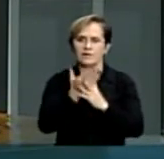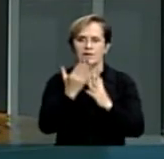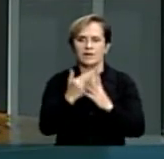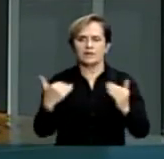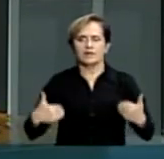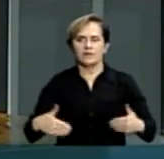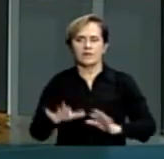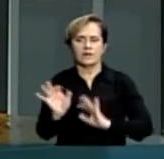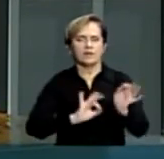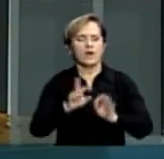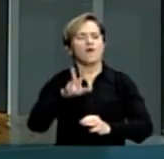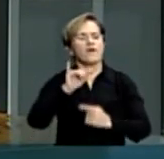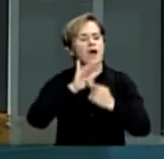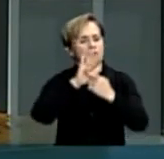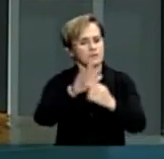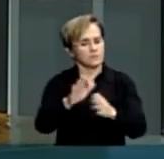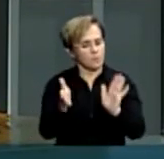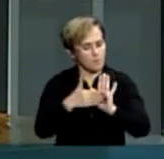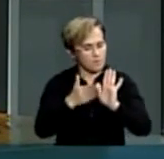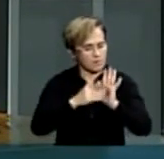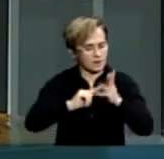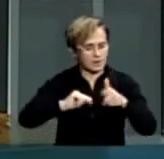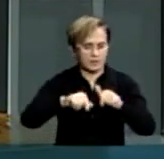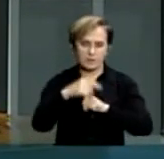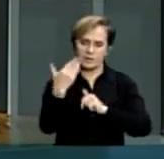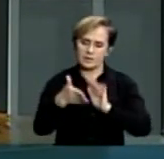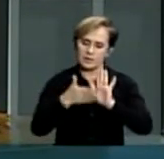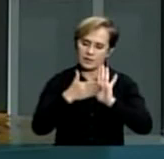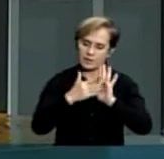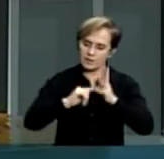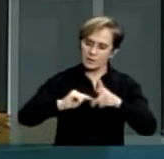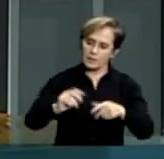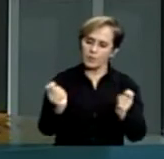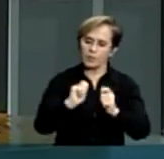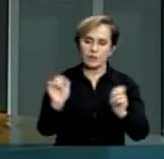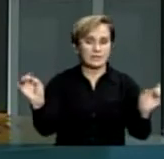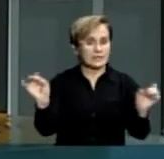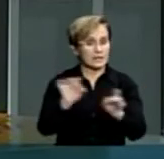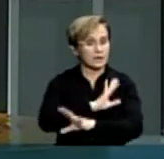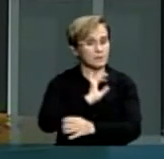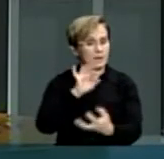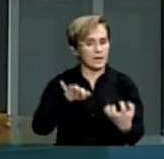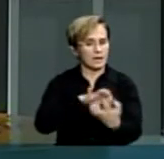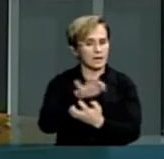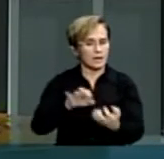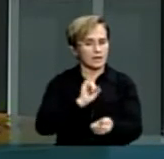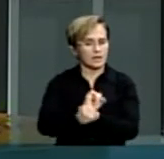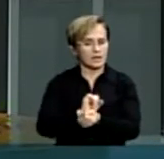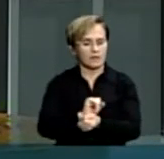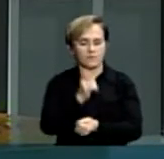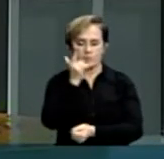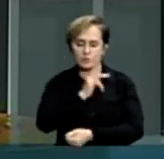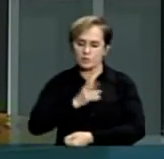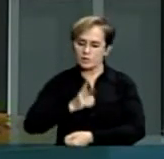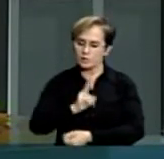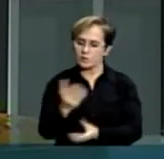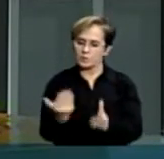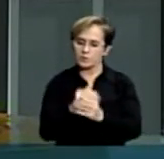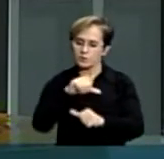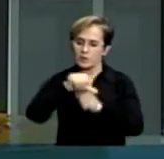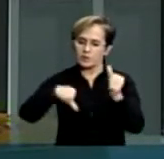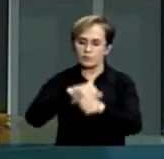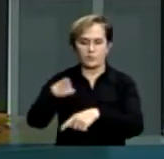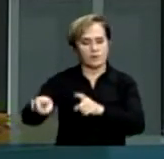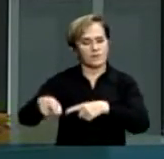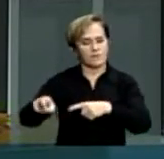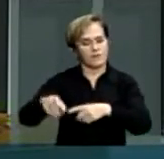Planejamento, vai apresentar uma proposta e que essa proposta venha por fim a essa greve e que a gente possa dar continuidade ao processo de reforma agrária,